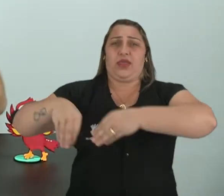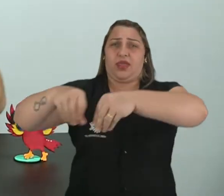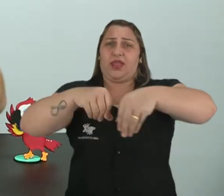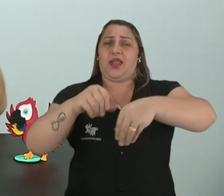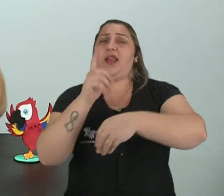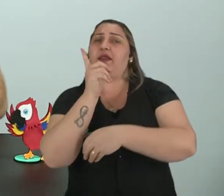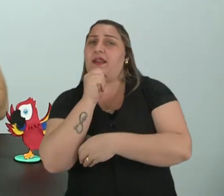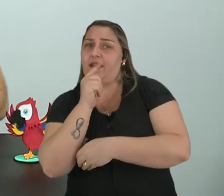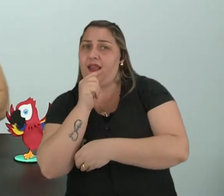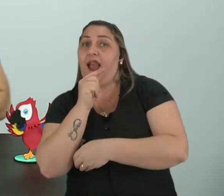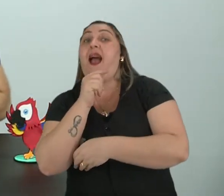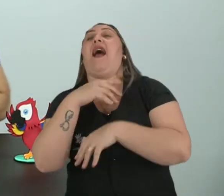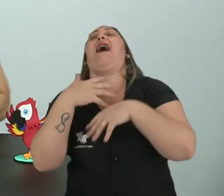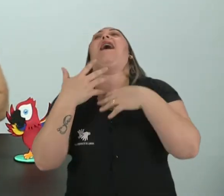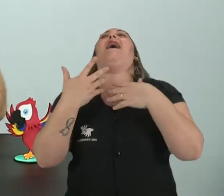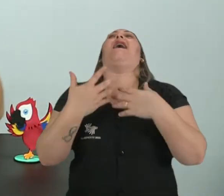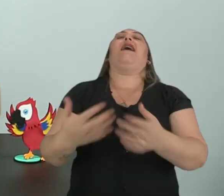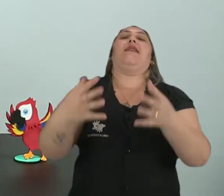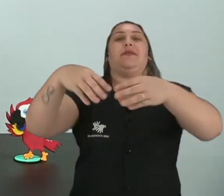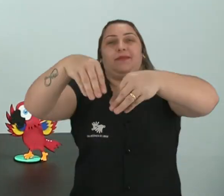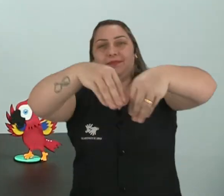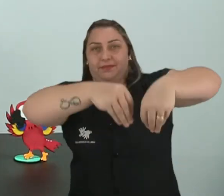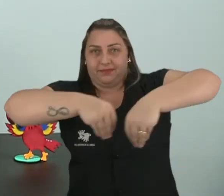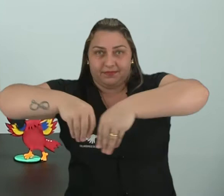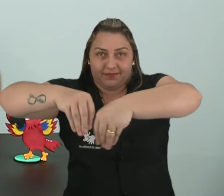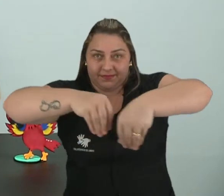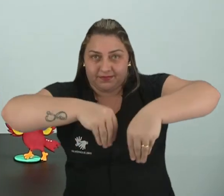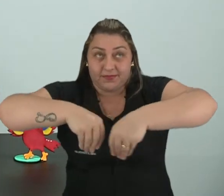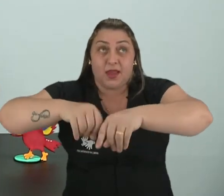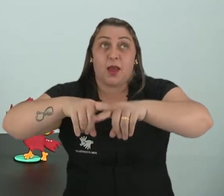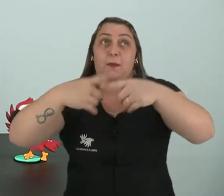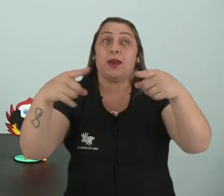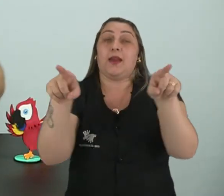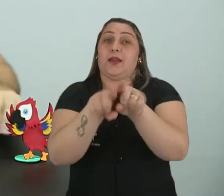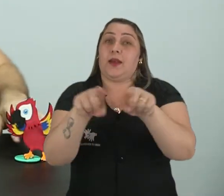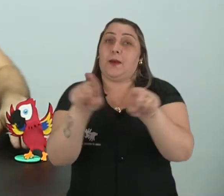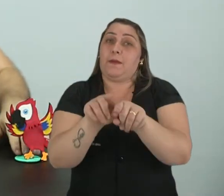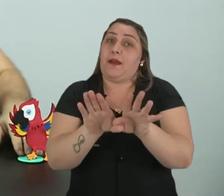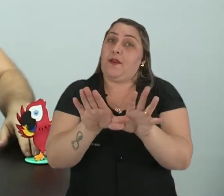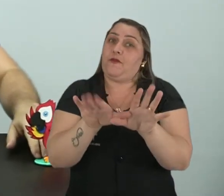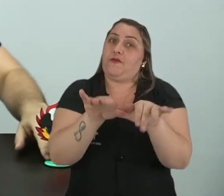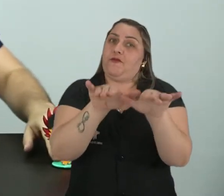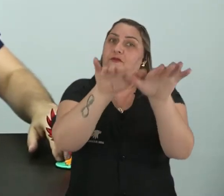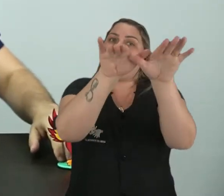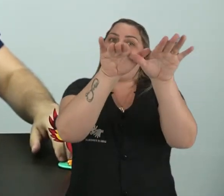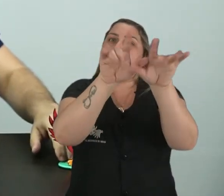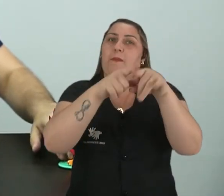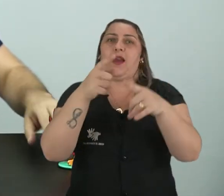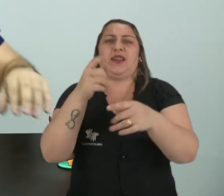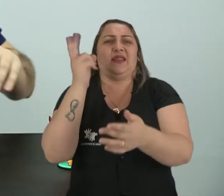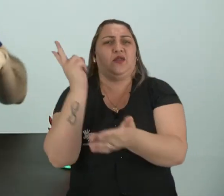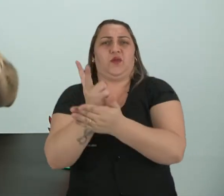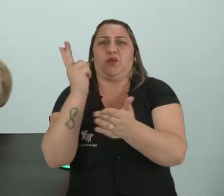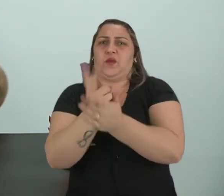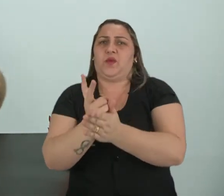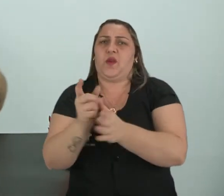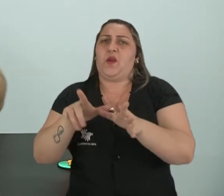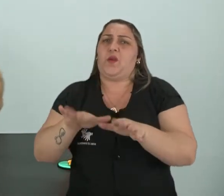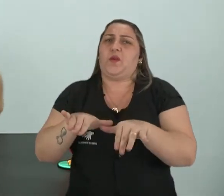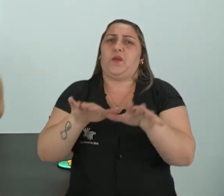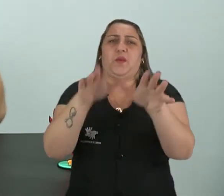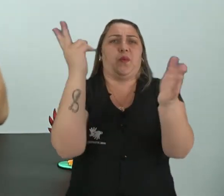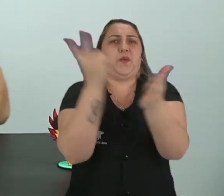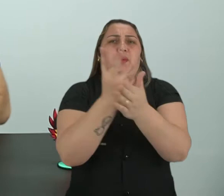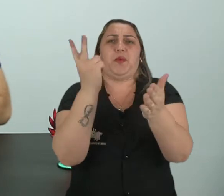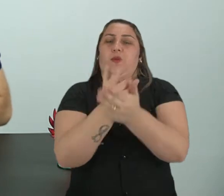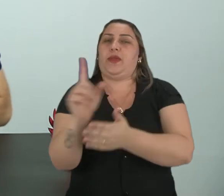A arara é um animal terrestre. Mas também voa. Ela é um animal terrestre. Mas ela fica todo o tempo voando? Ela fica 24 horas voando